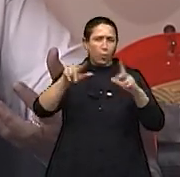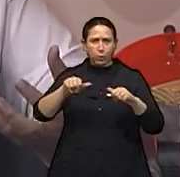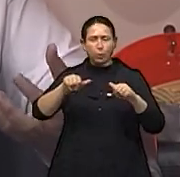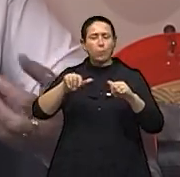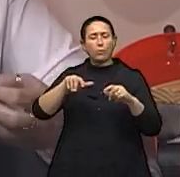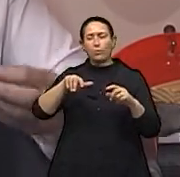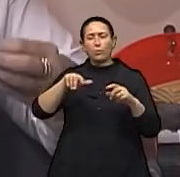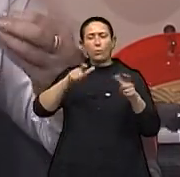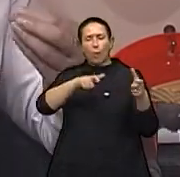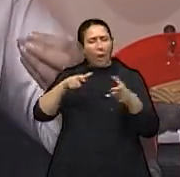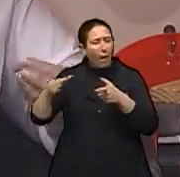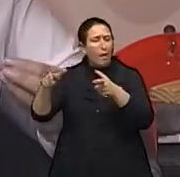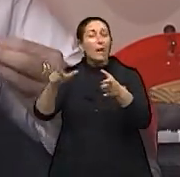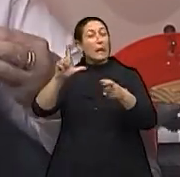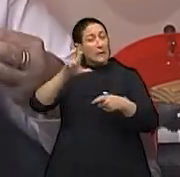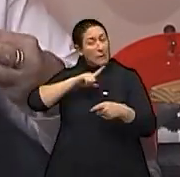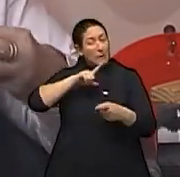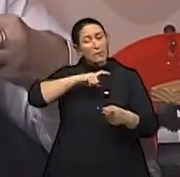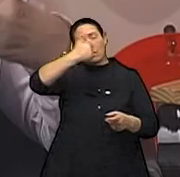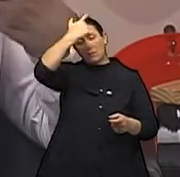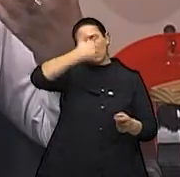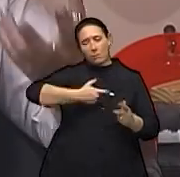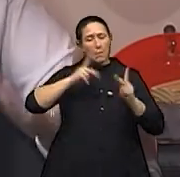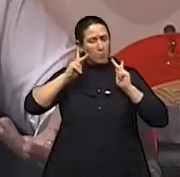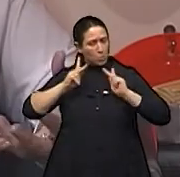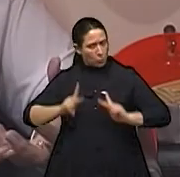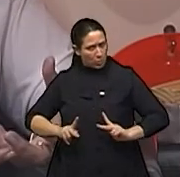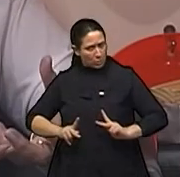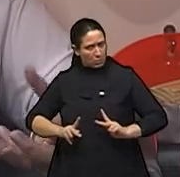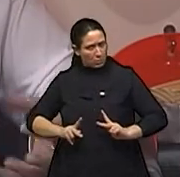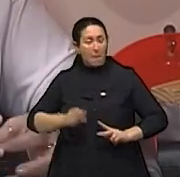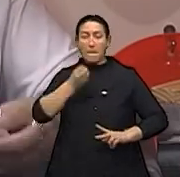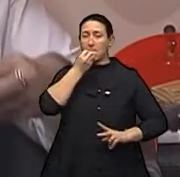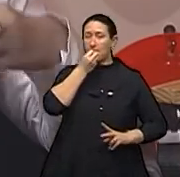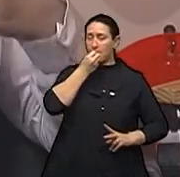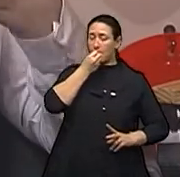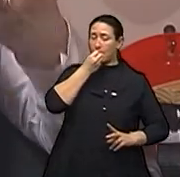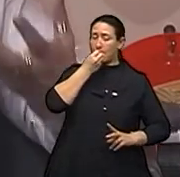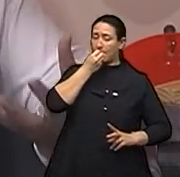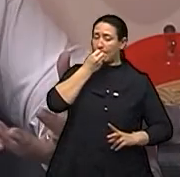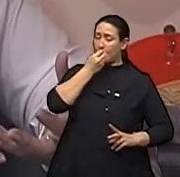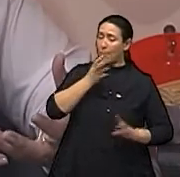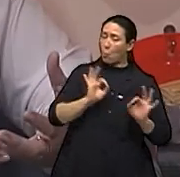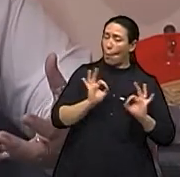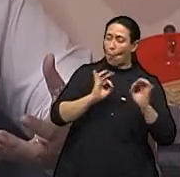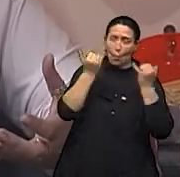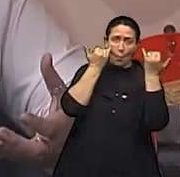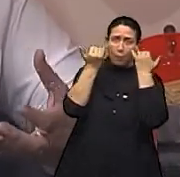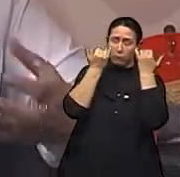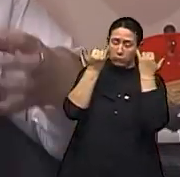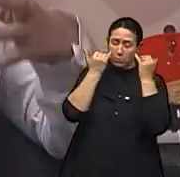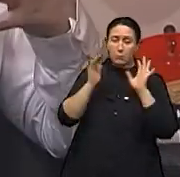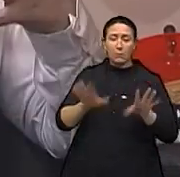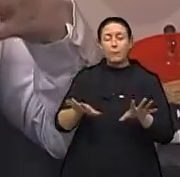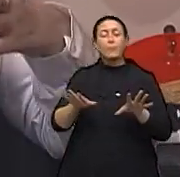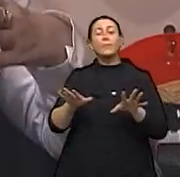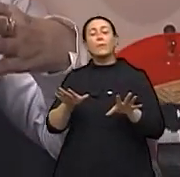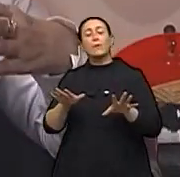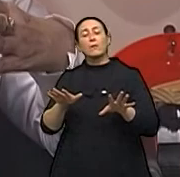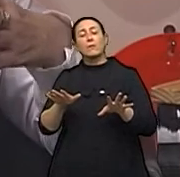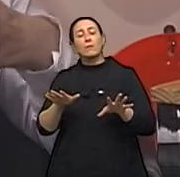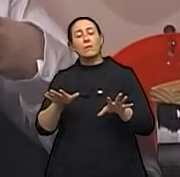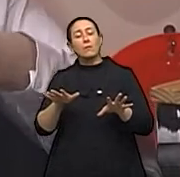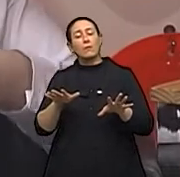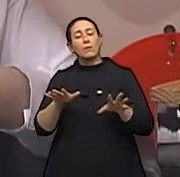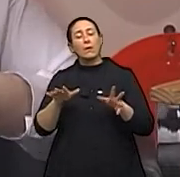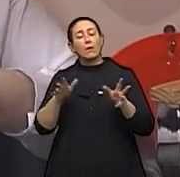pessoas não muito bem formadas, não muito bem formadas e de uma forma,